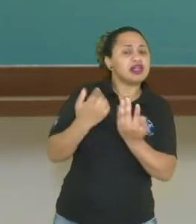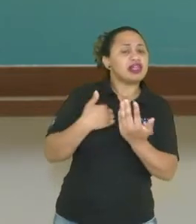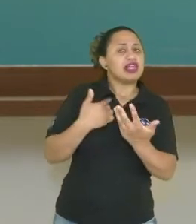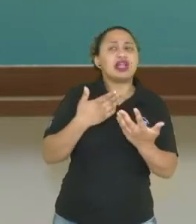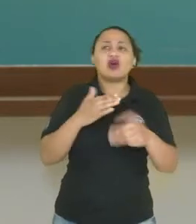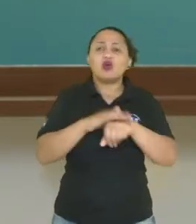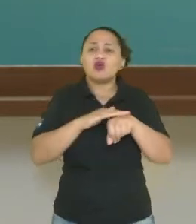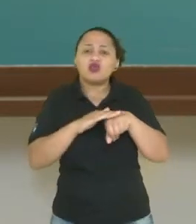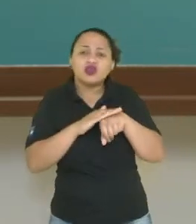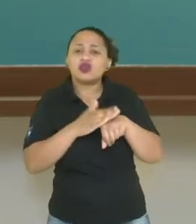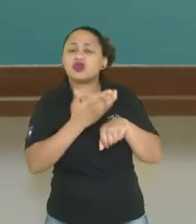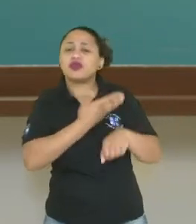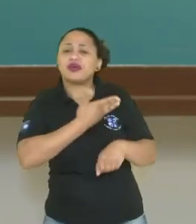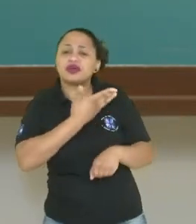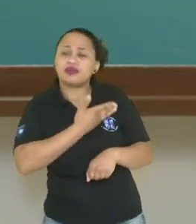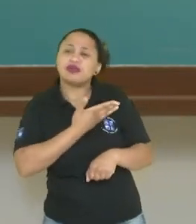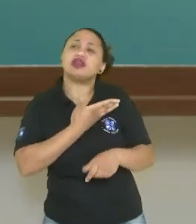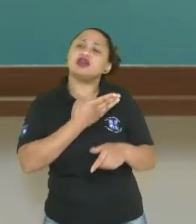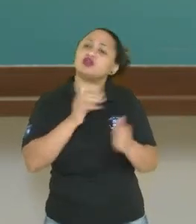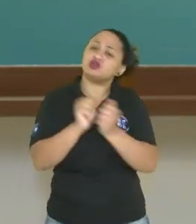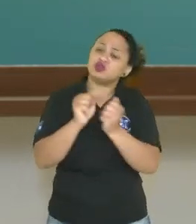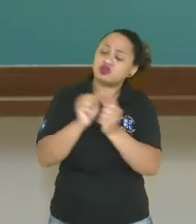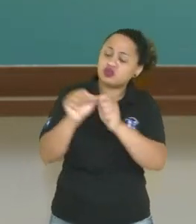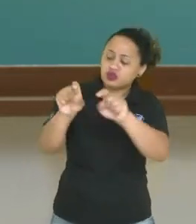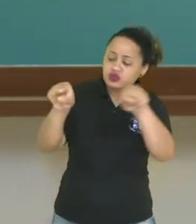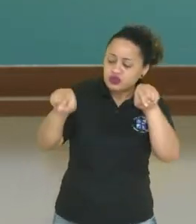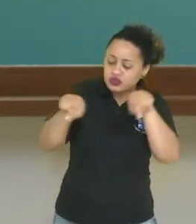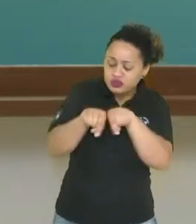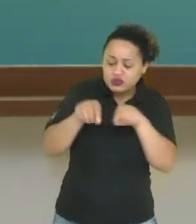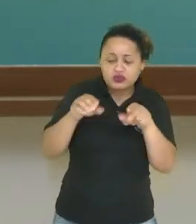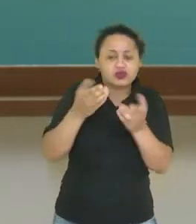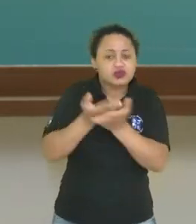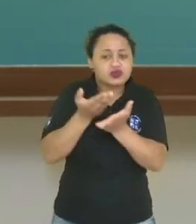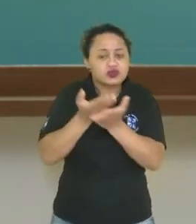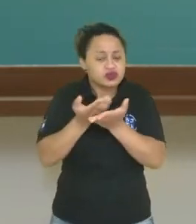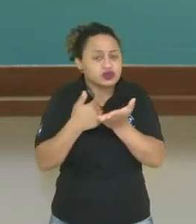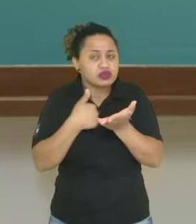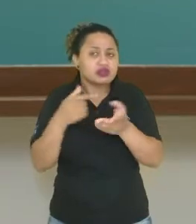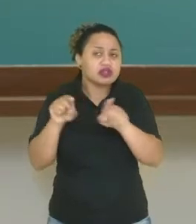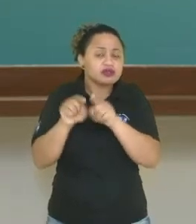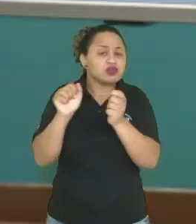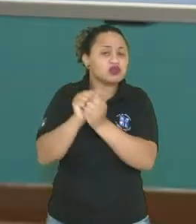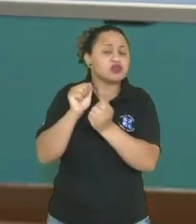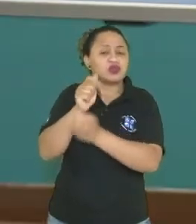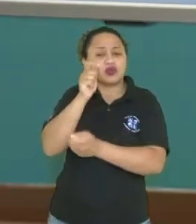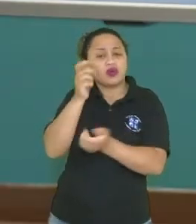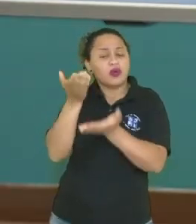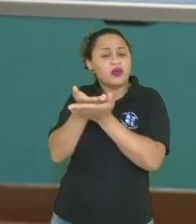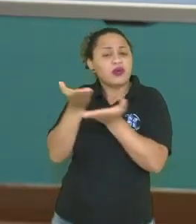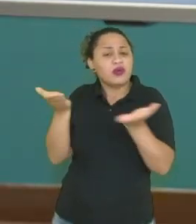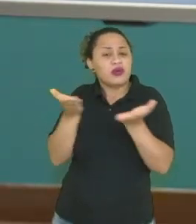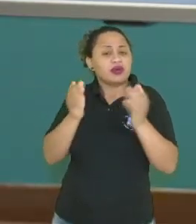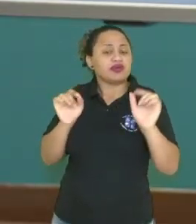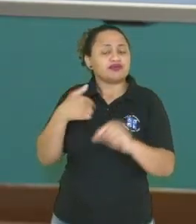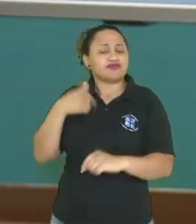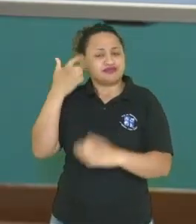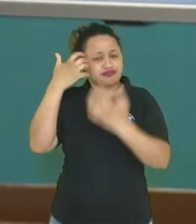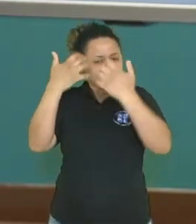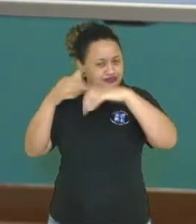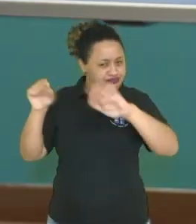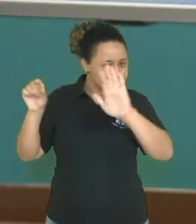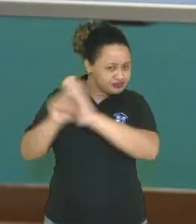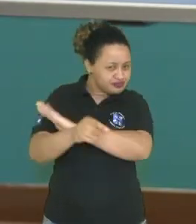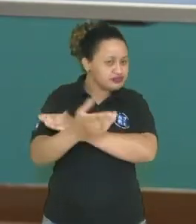um amigo, está com algum colega de sala aí também para participar dessa aula? Pensou nessa questão?